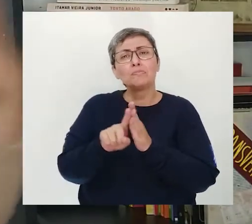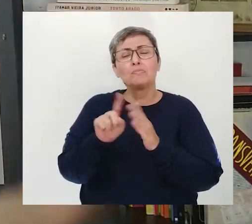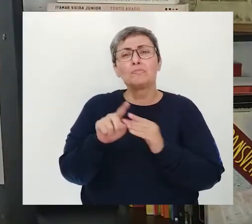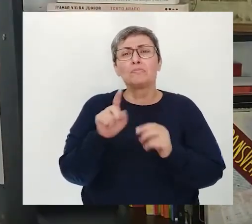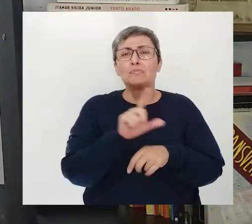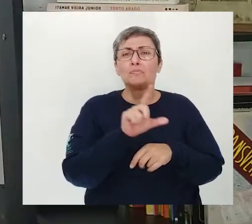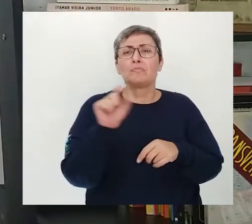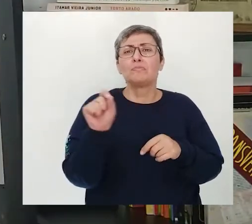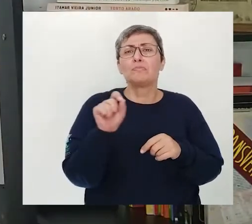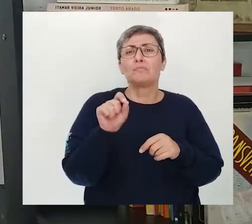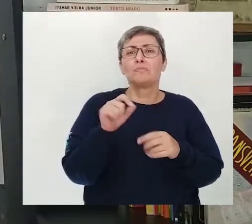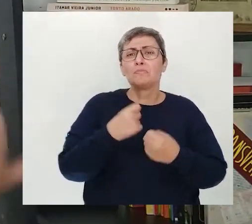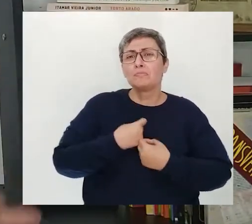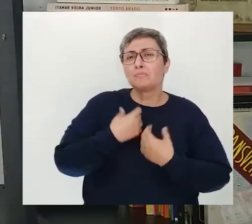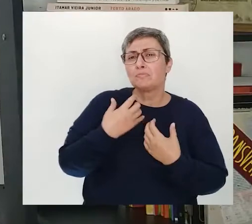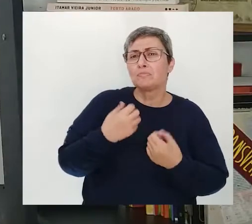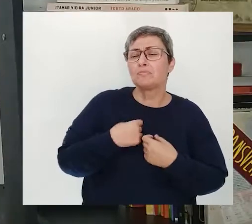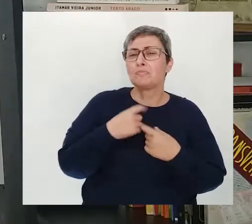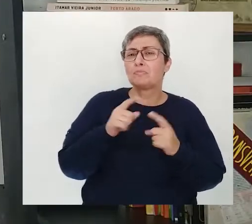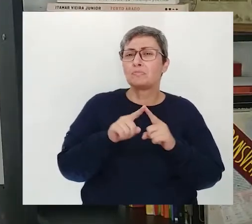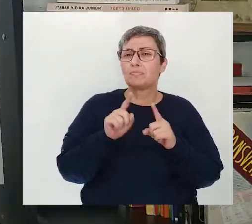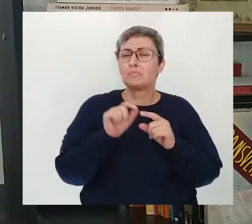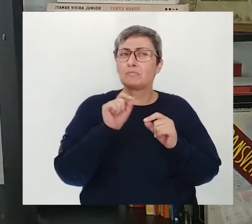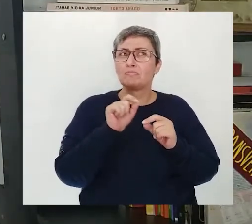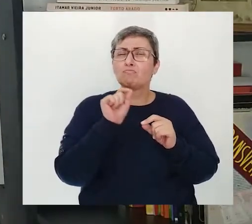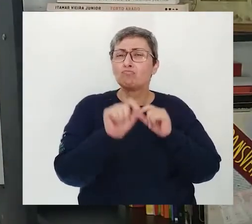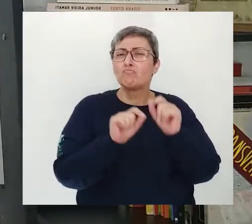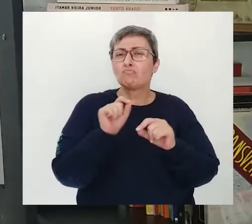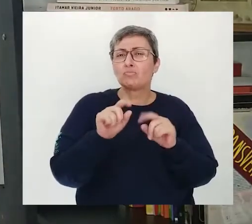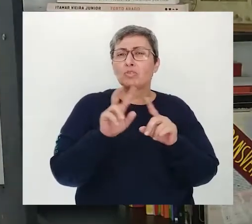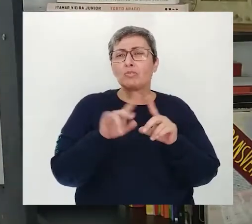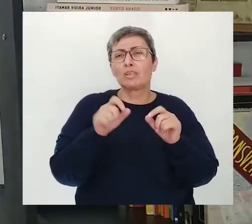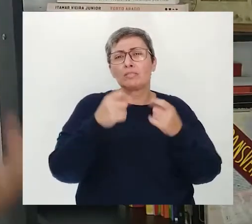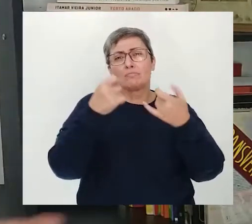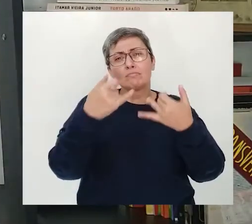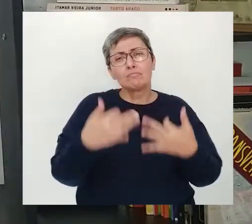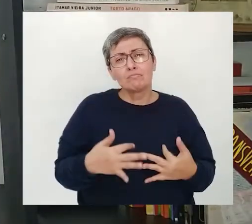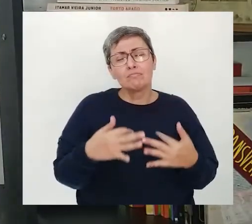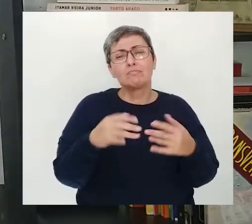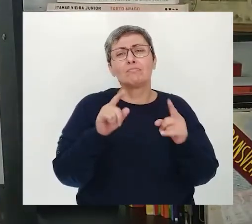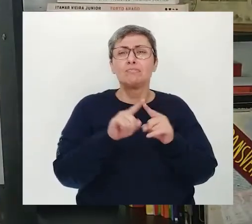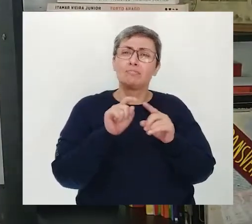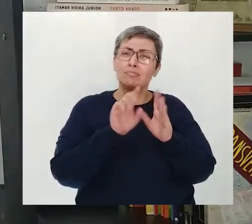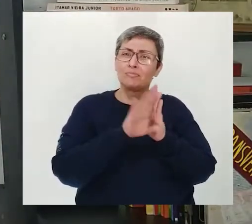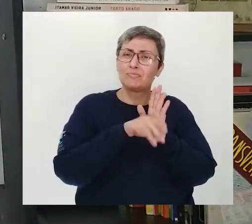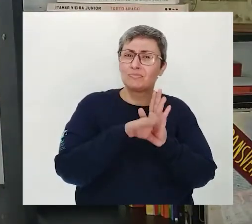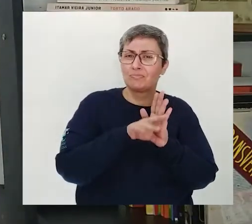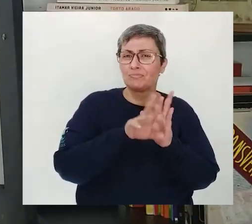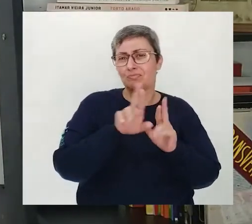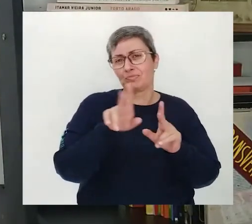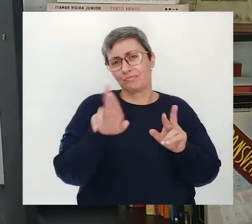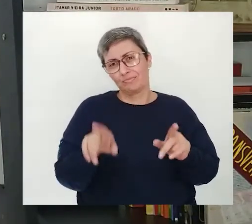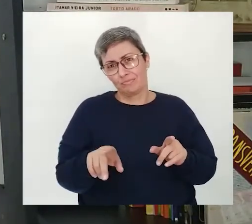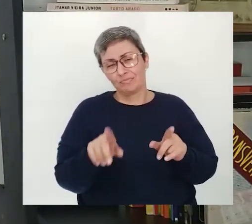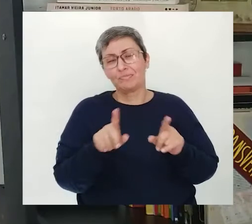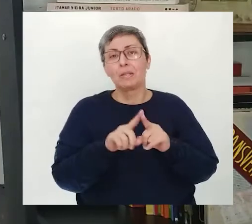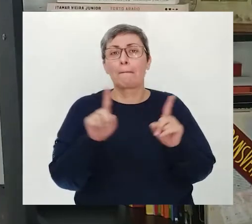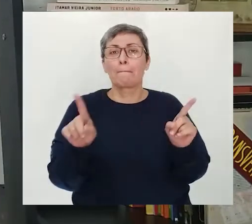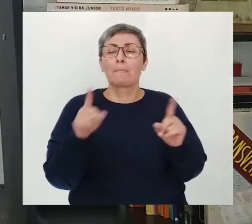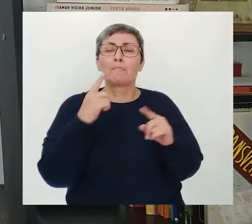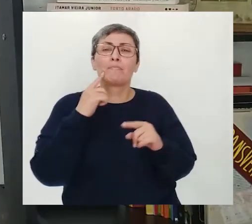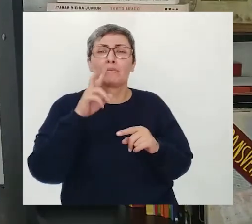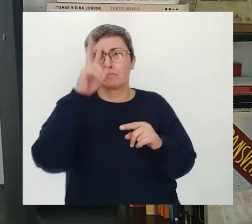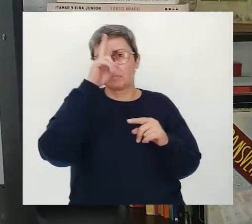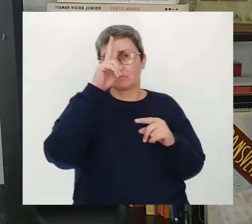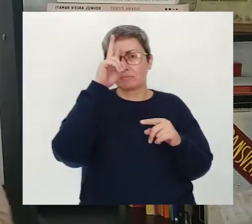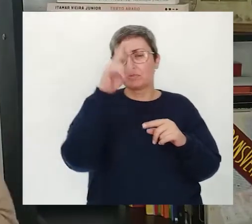para 100 poetas o que é poesia, provavelmente a gente vai ter aí 100 definições diferentes, tá bom? Mas então